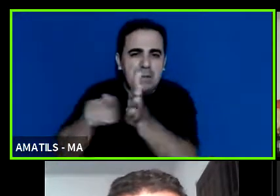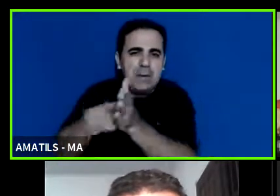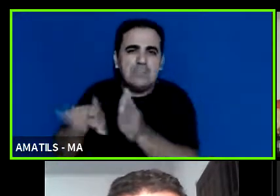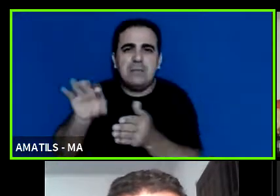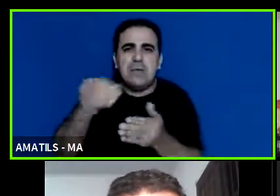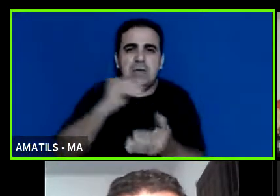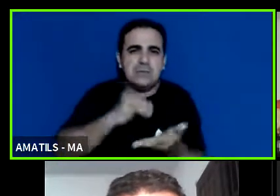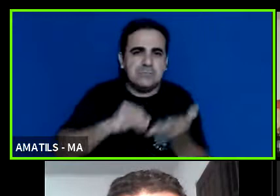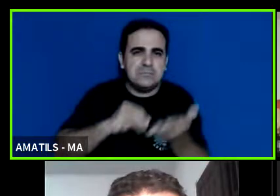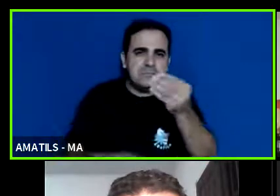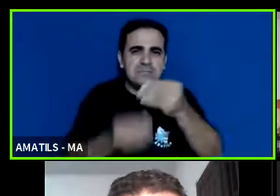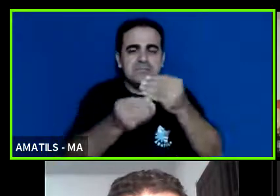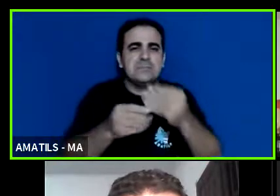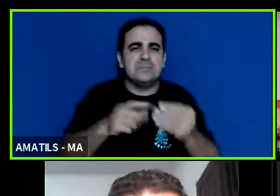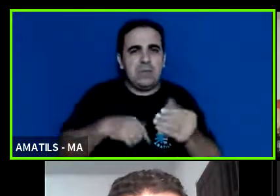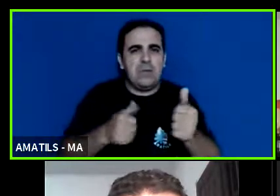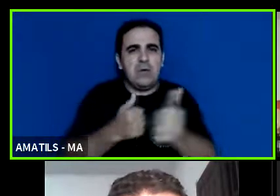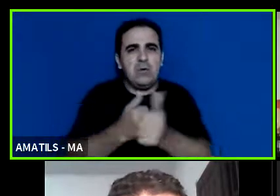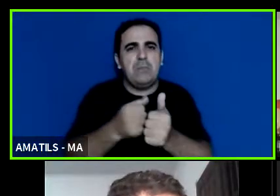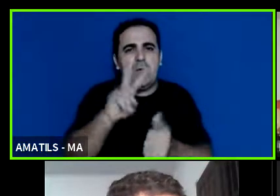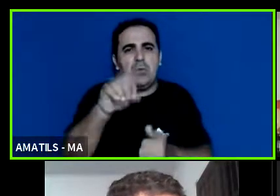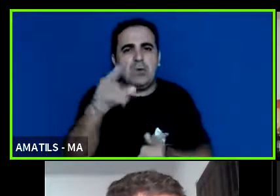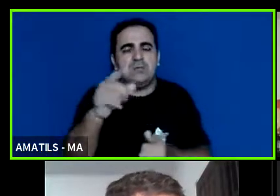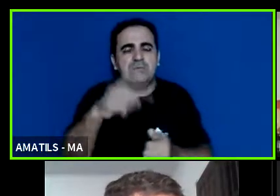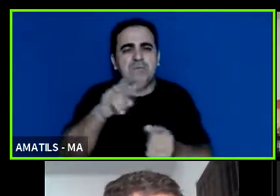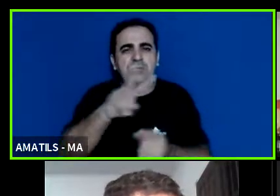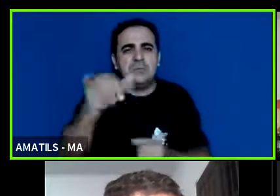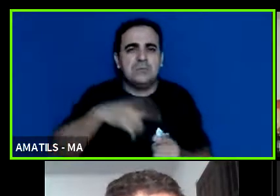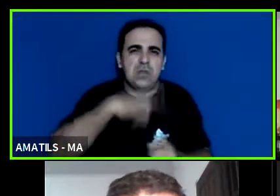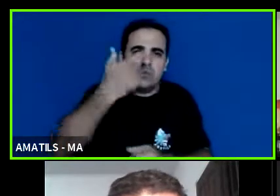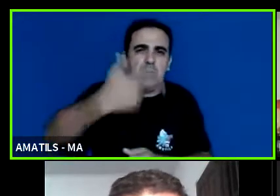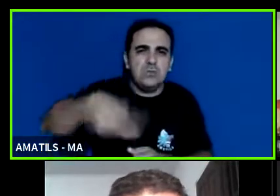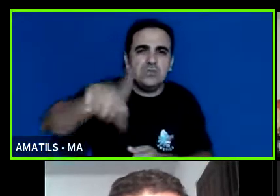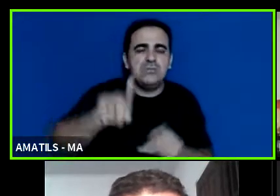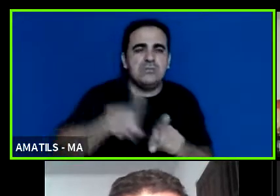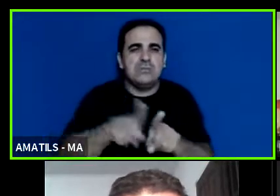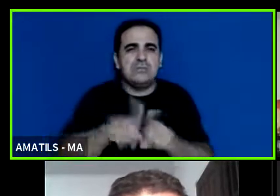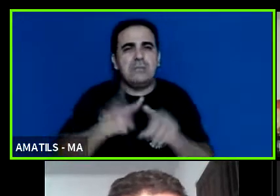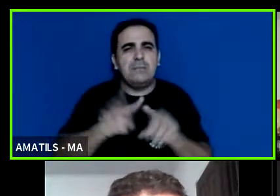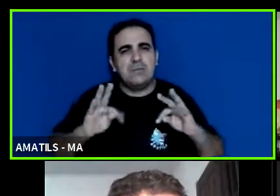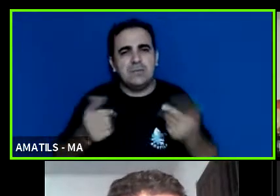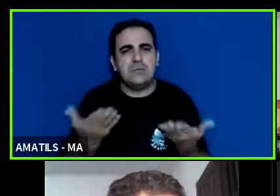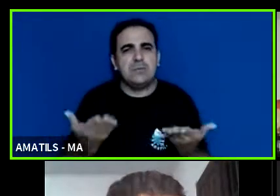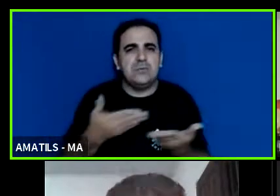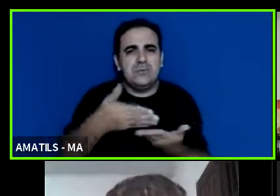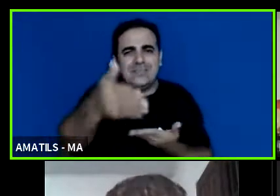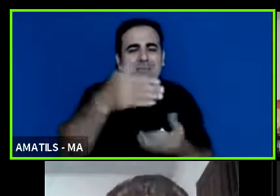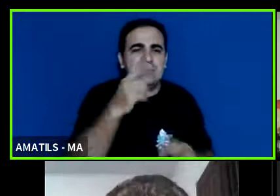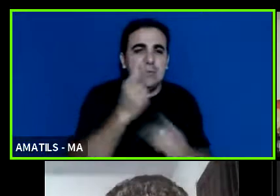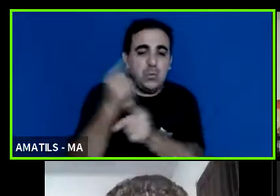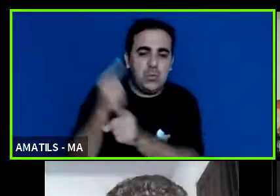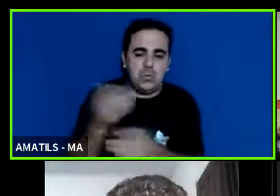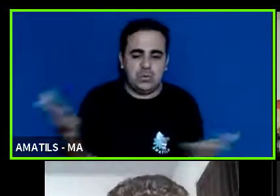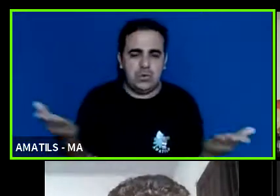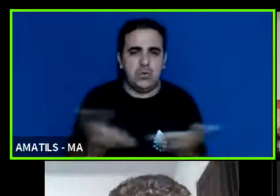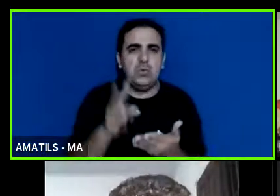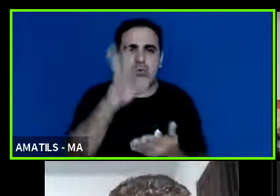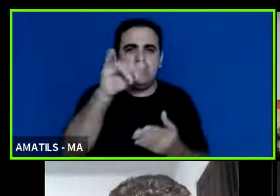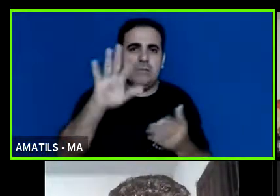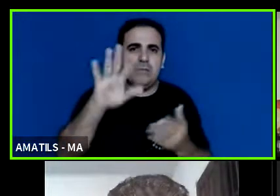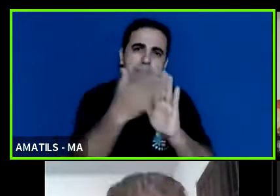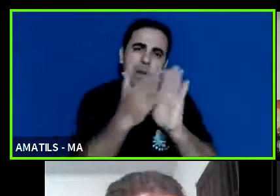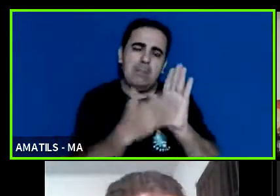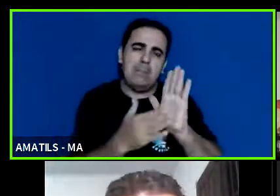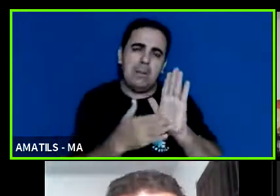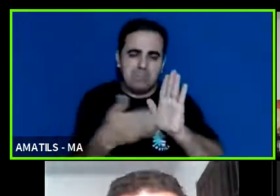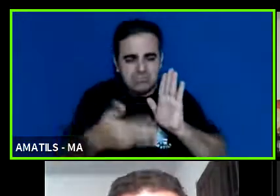né poder acompanhar eu acho que é isso é essencialmente a gente dar continuidade a esse encontro de hoje né levar a pauta à frente